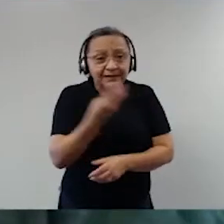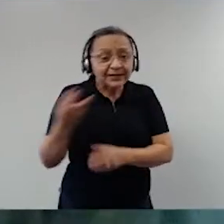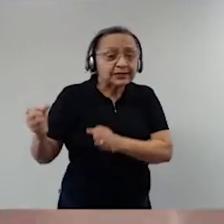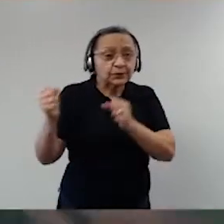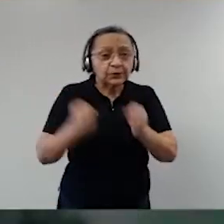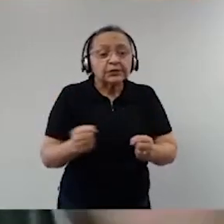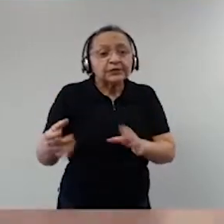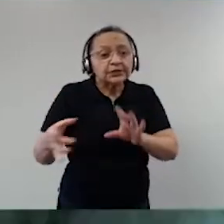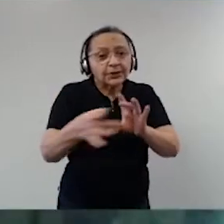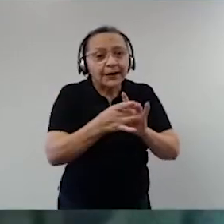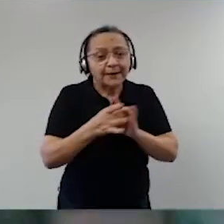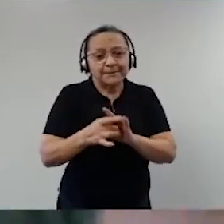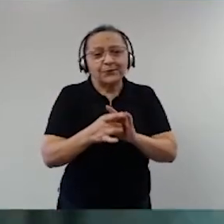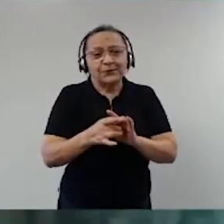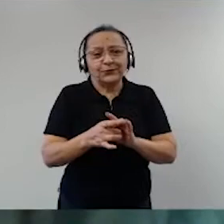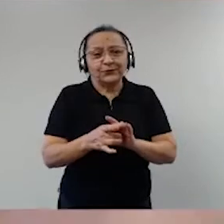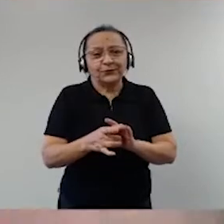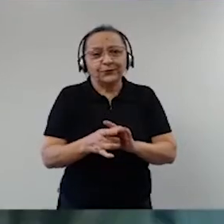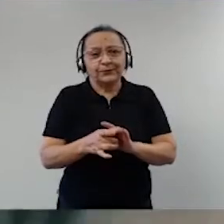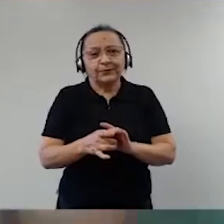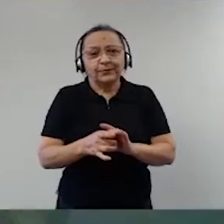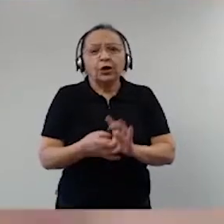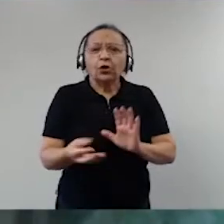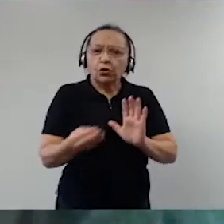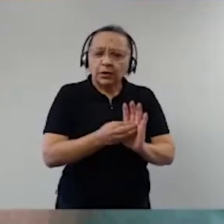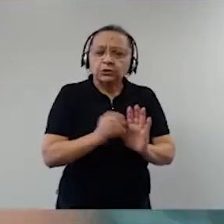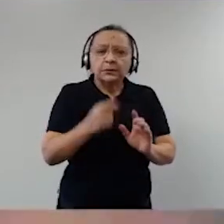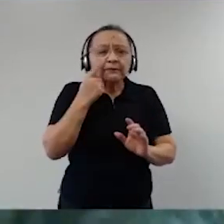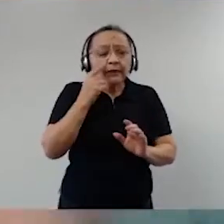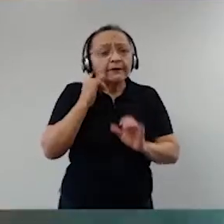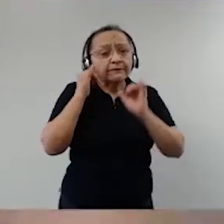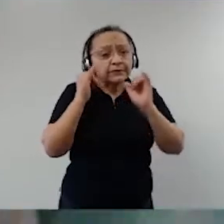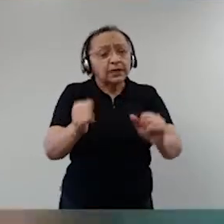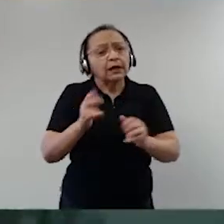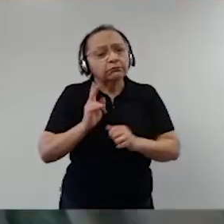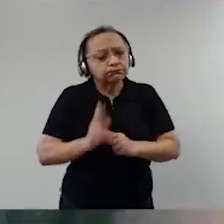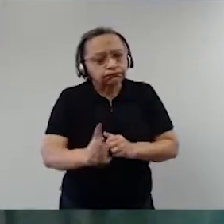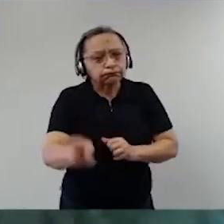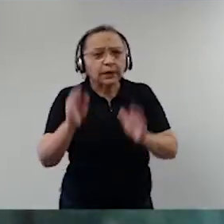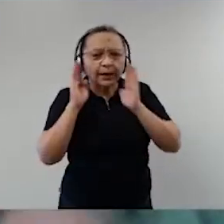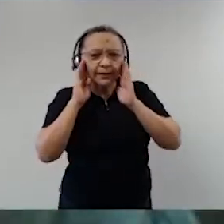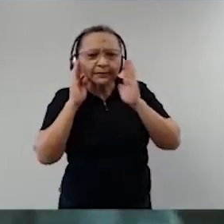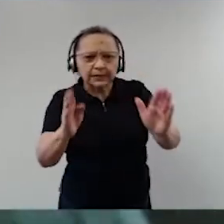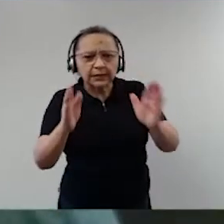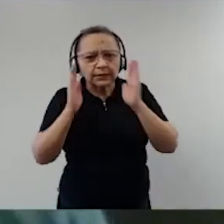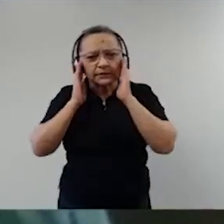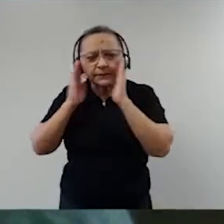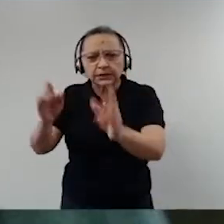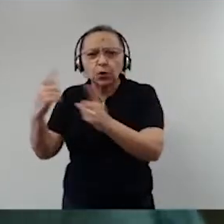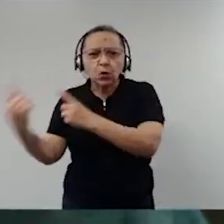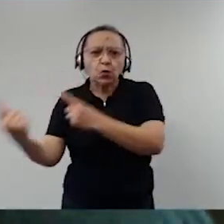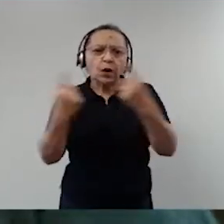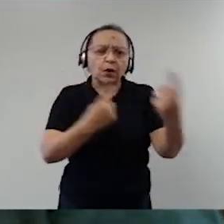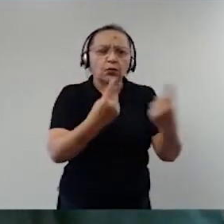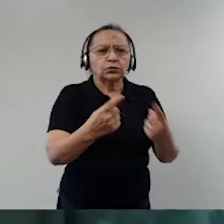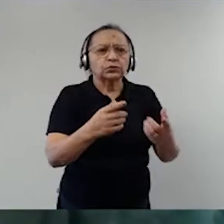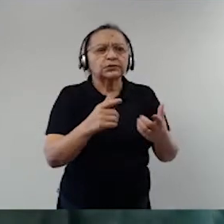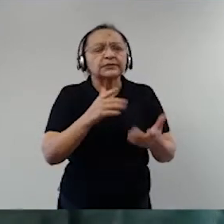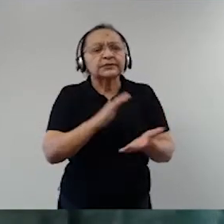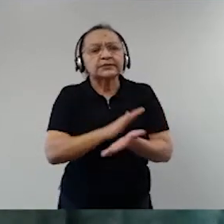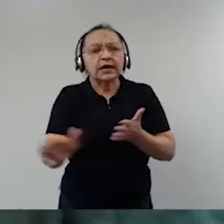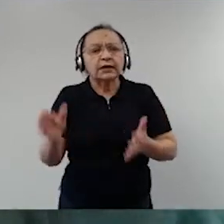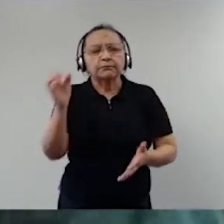lá para dizer continue respeitando as suas atribuições dentro das constituições e não invadam competências de outros poderes,